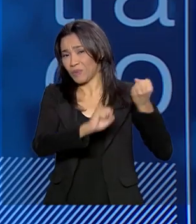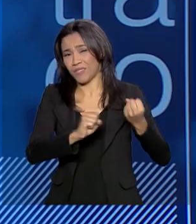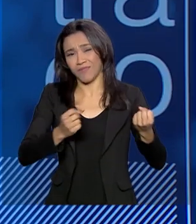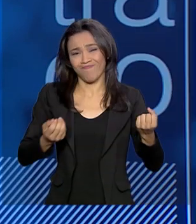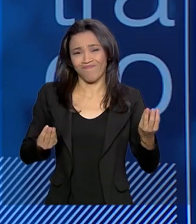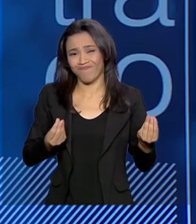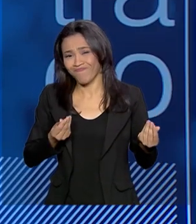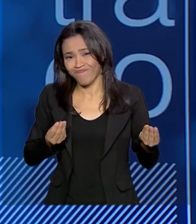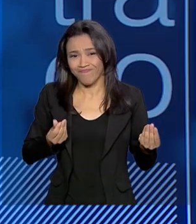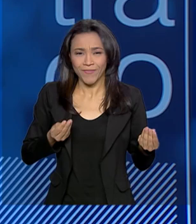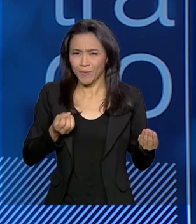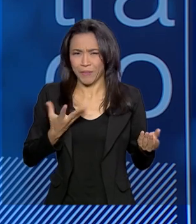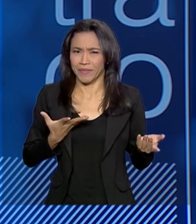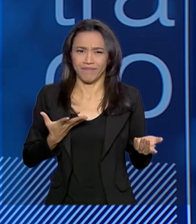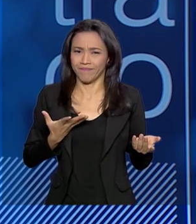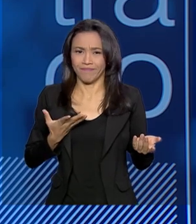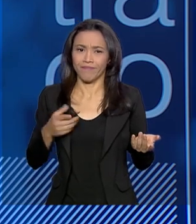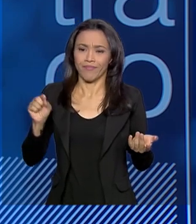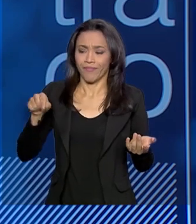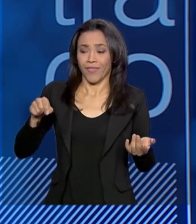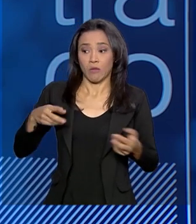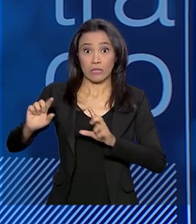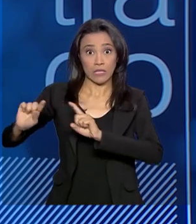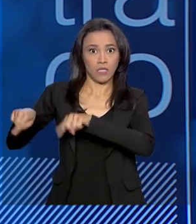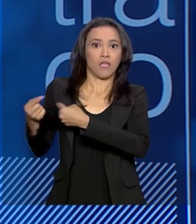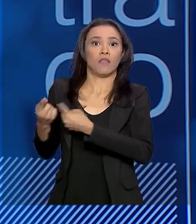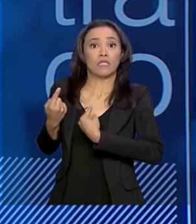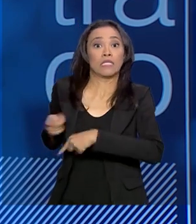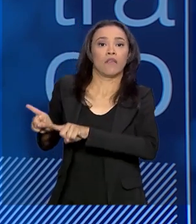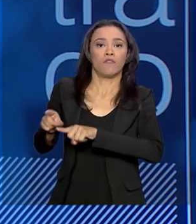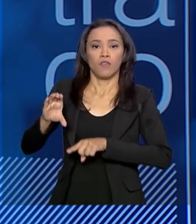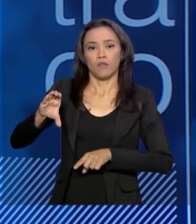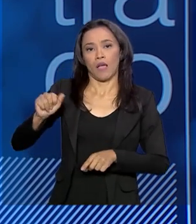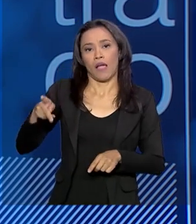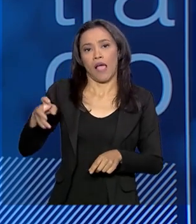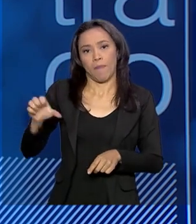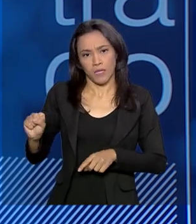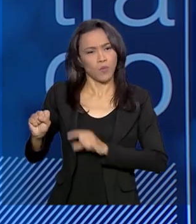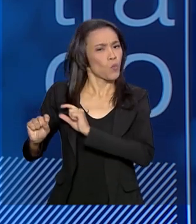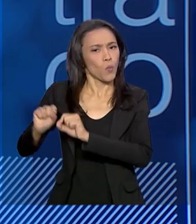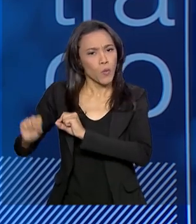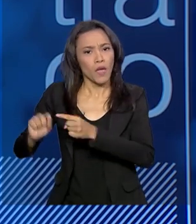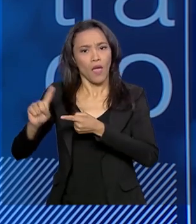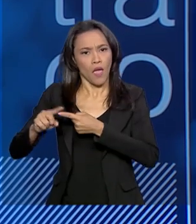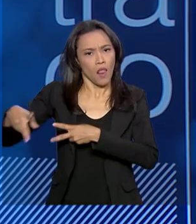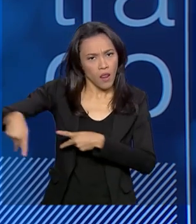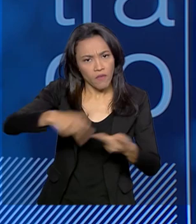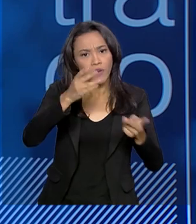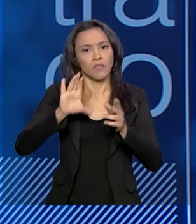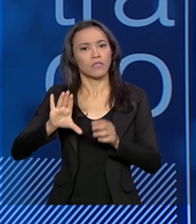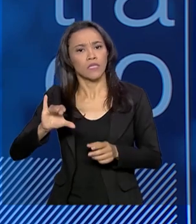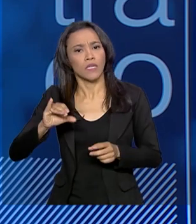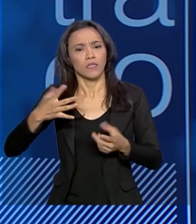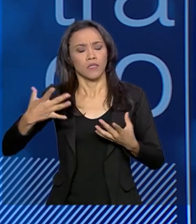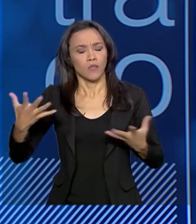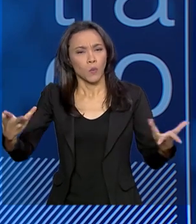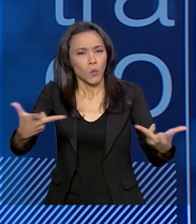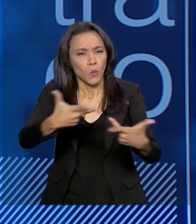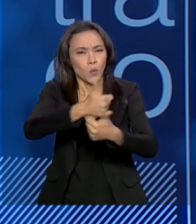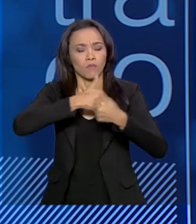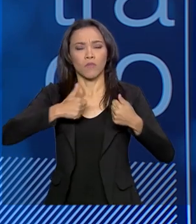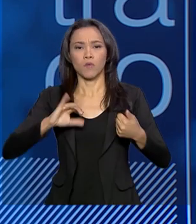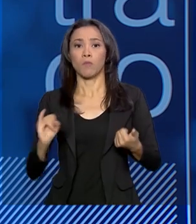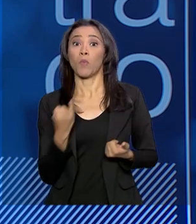O maior desafio da Capes para os próximos 10 anos, eu diria esses dois. Ele vai ao impacto científico, que envolve qualidade, relevância